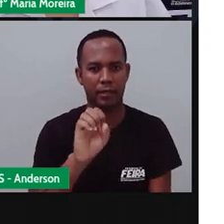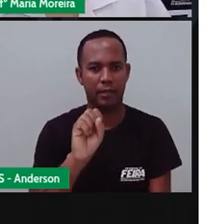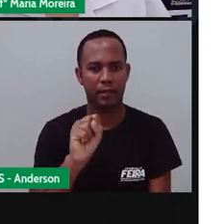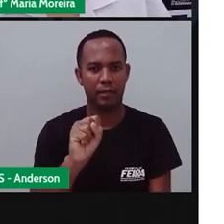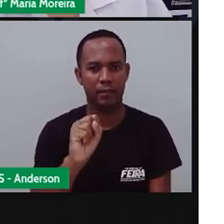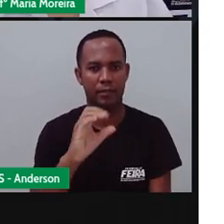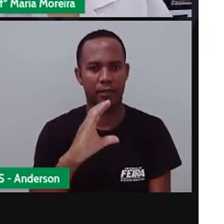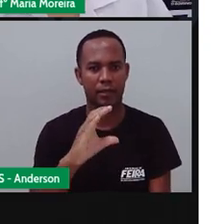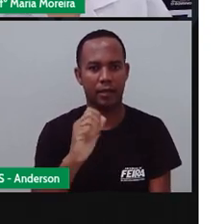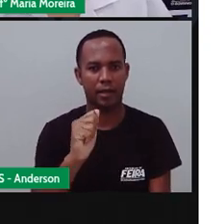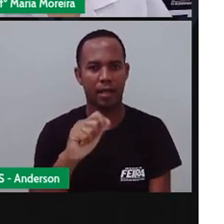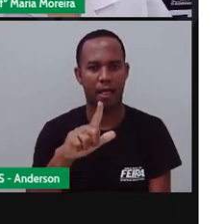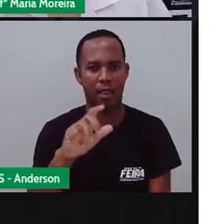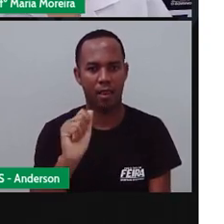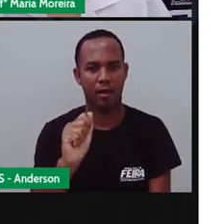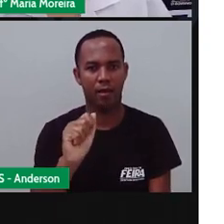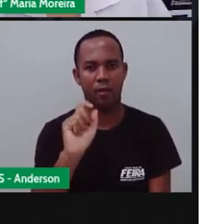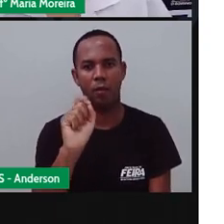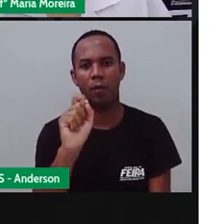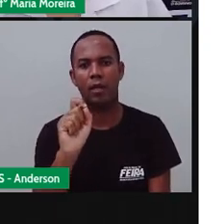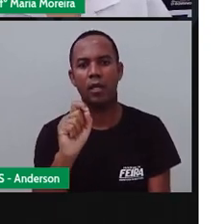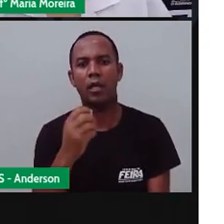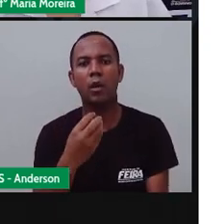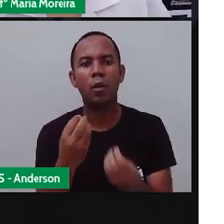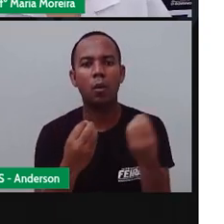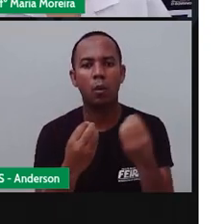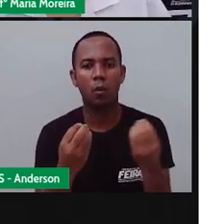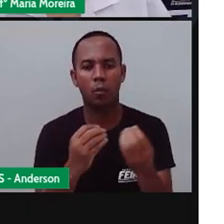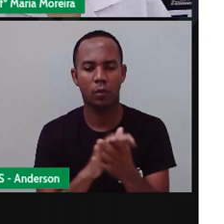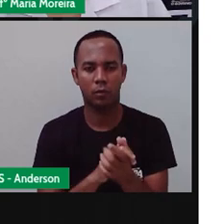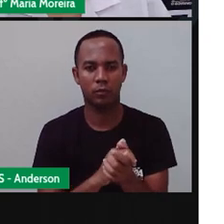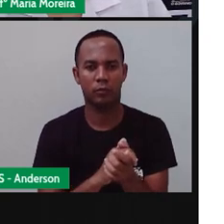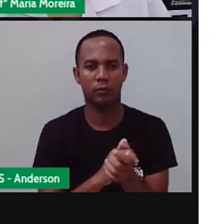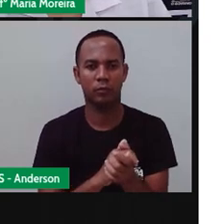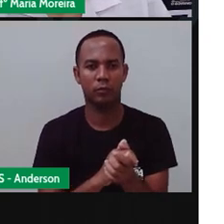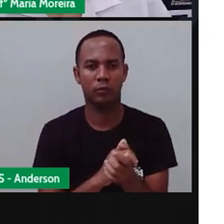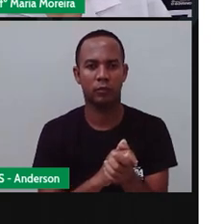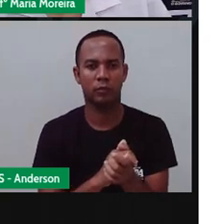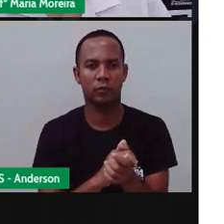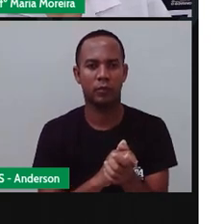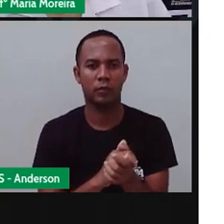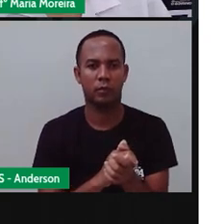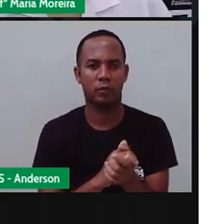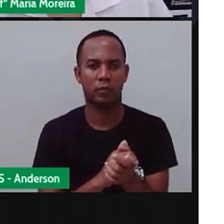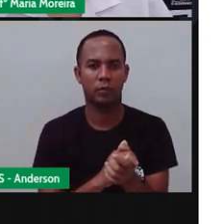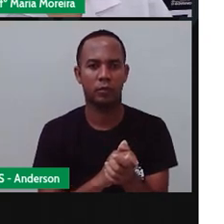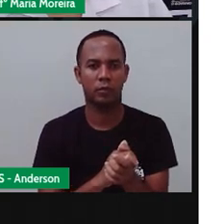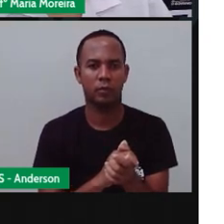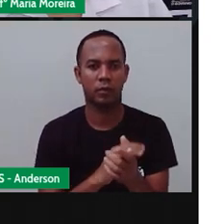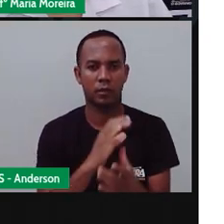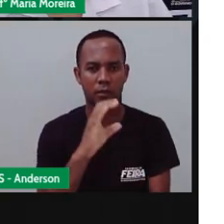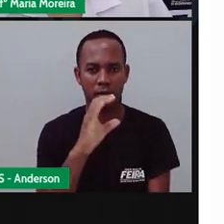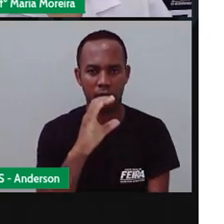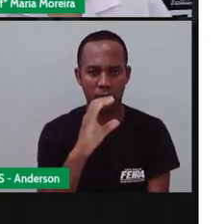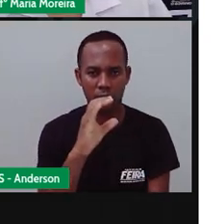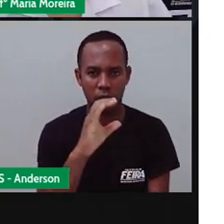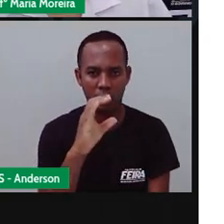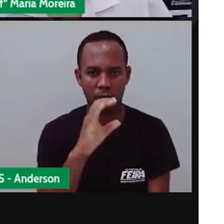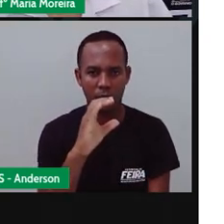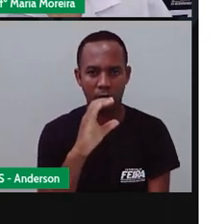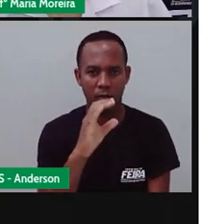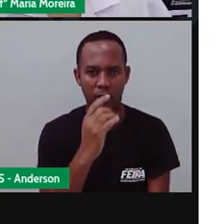nessa imagem, a escala está aqui em quilômetros, já não estamos falando mais em centímetros, está vendo? Para cada, ó,